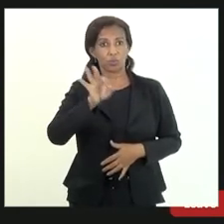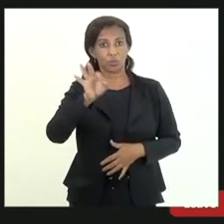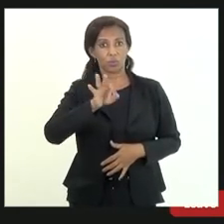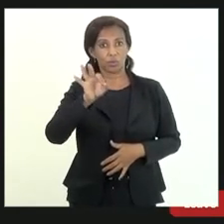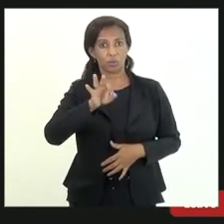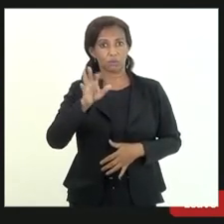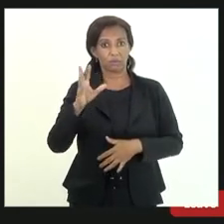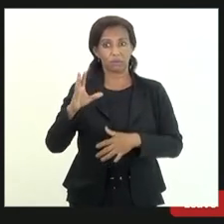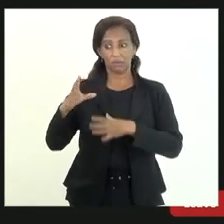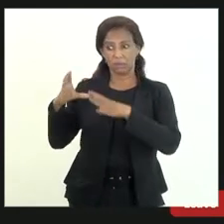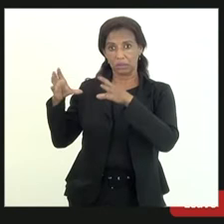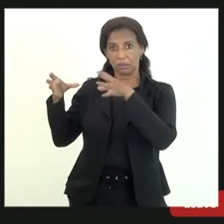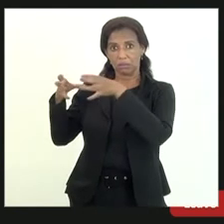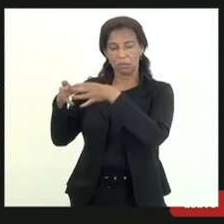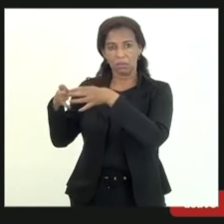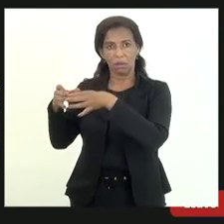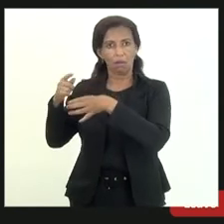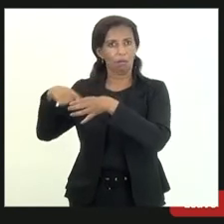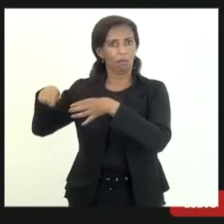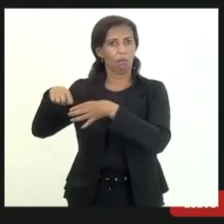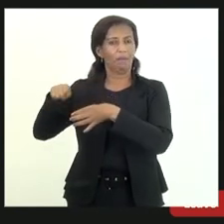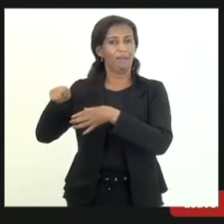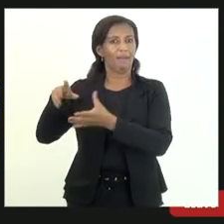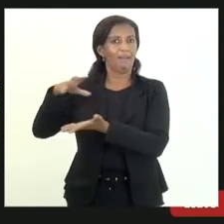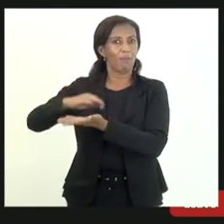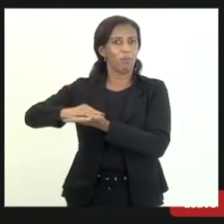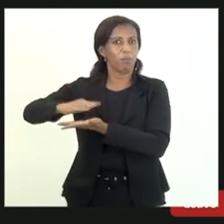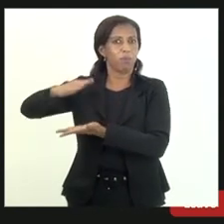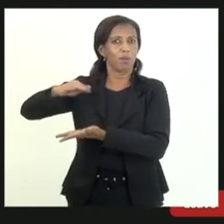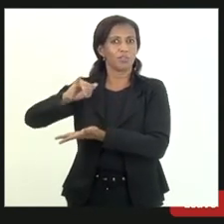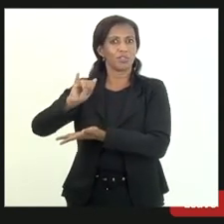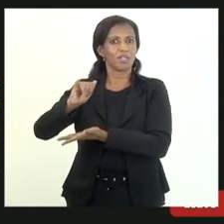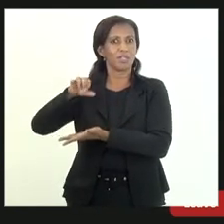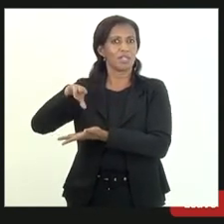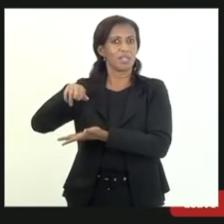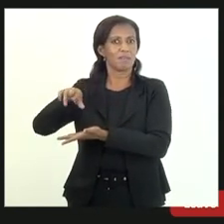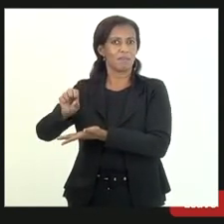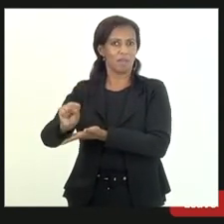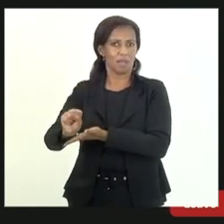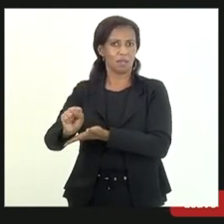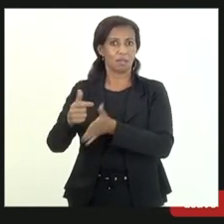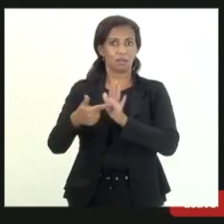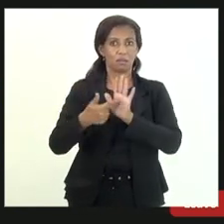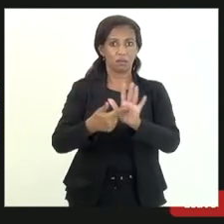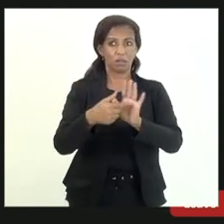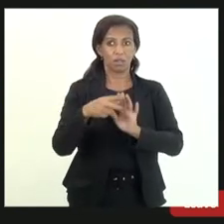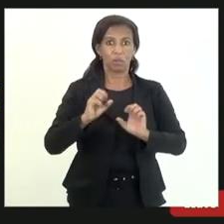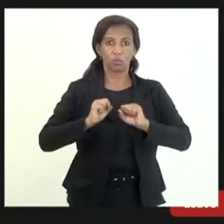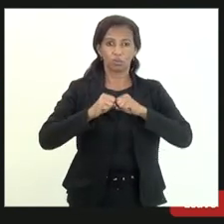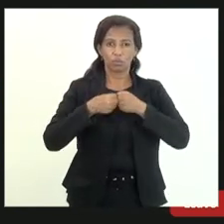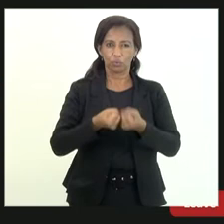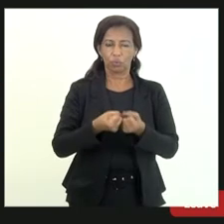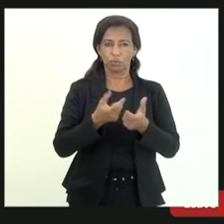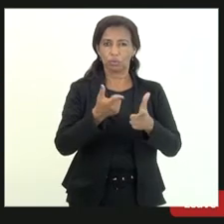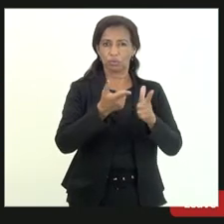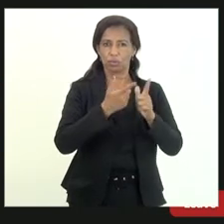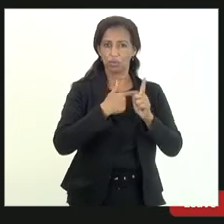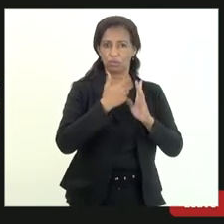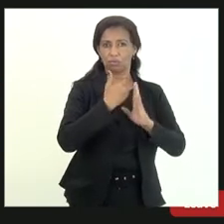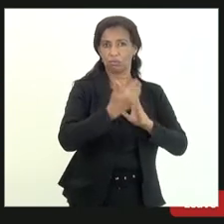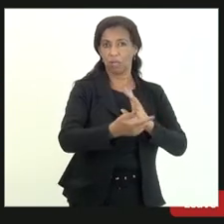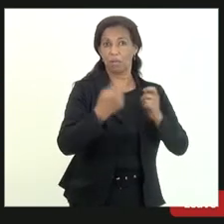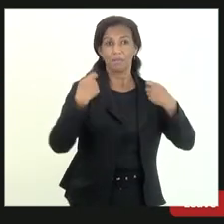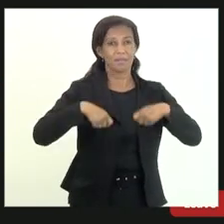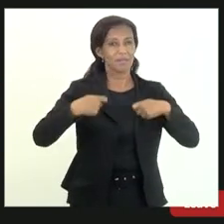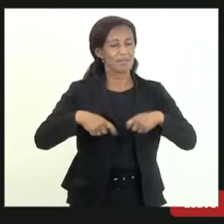ele é de ICMS então isso mostra que o esforço da dívida ativa ele tem que ser